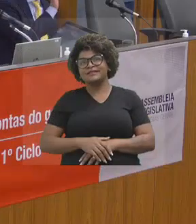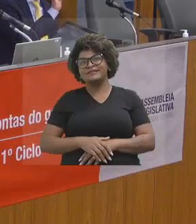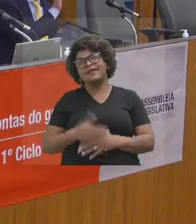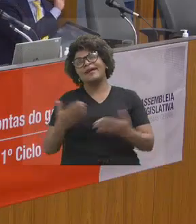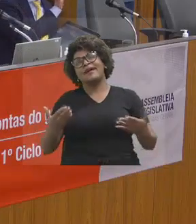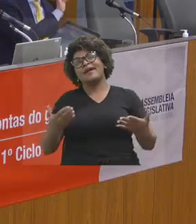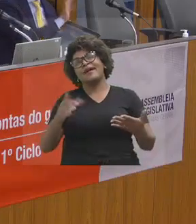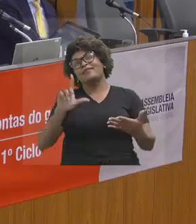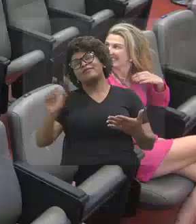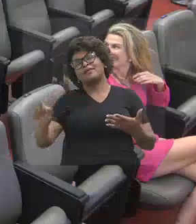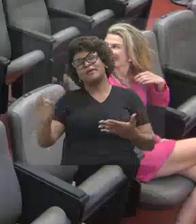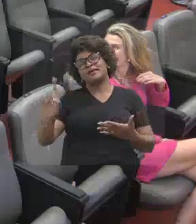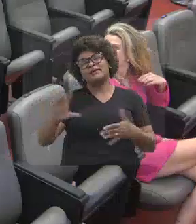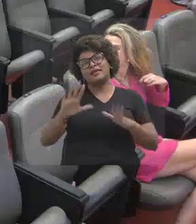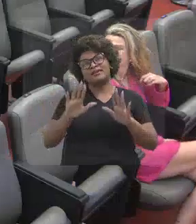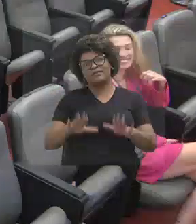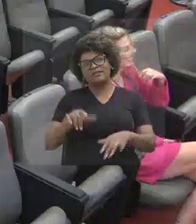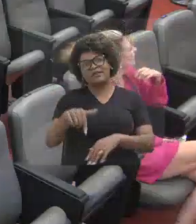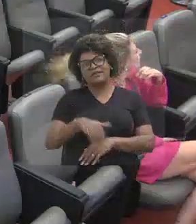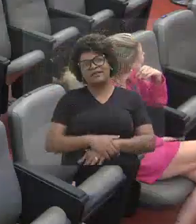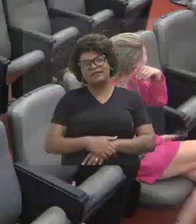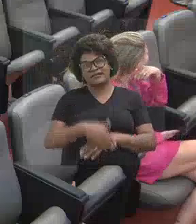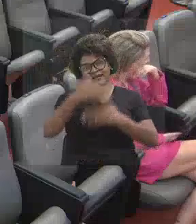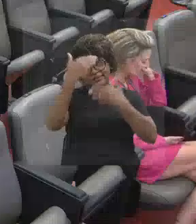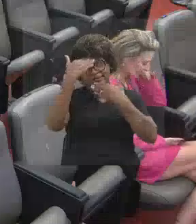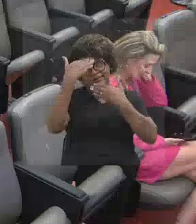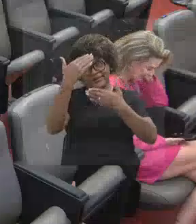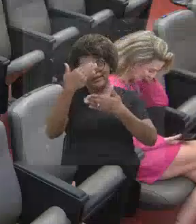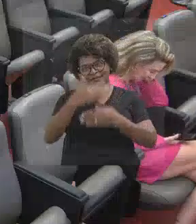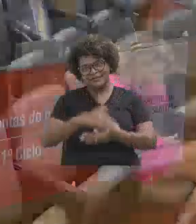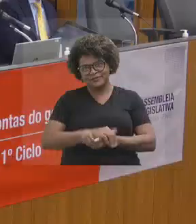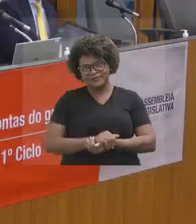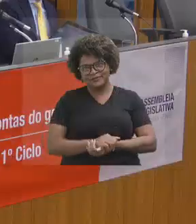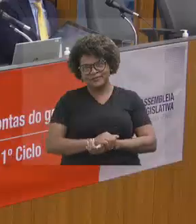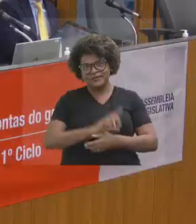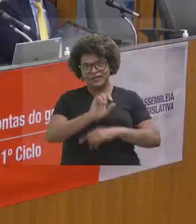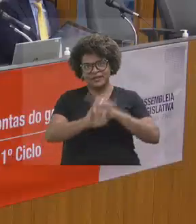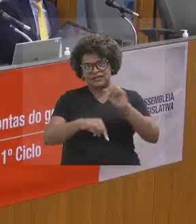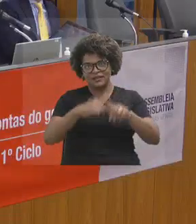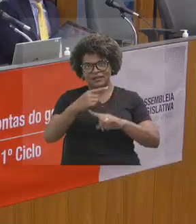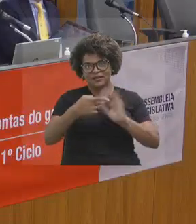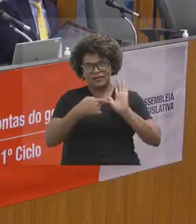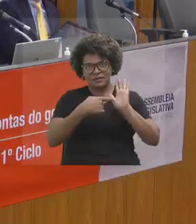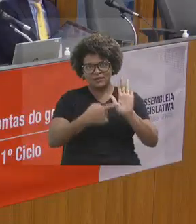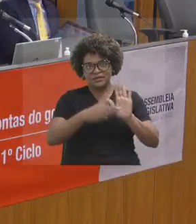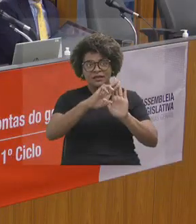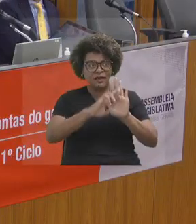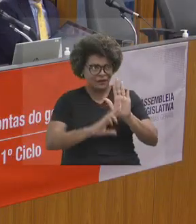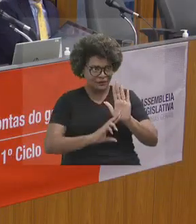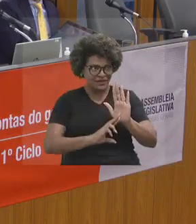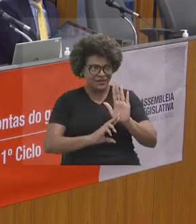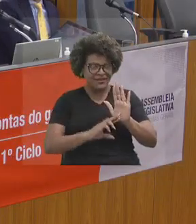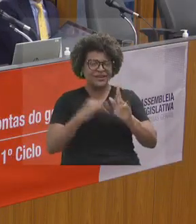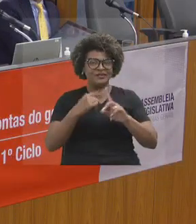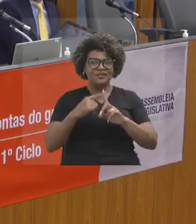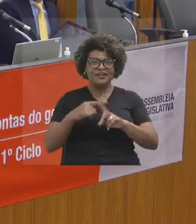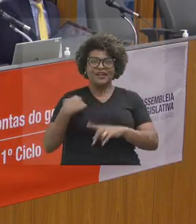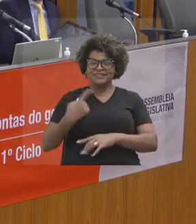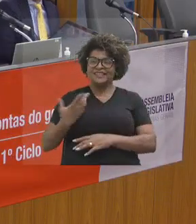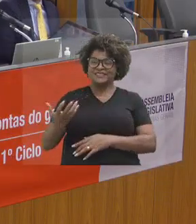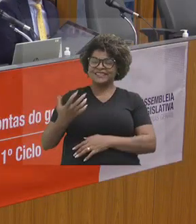Bom com Deus. Obrigado, gente. Valeu. Depois tem que apresentar um relatório, não? A gente queria ver também.